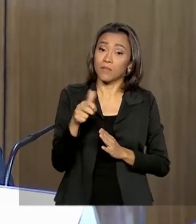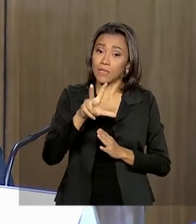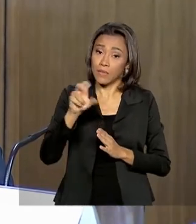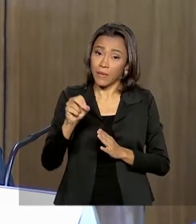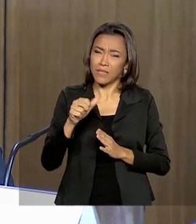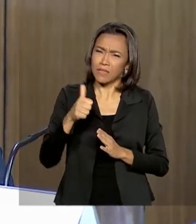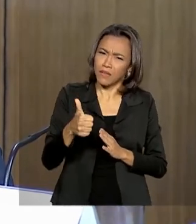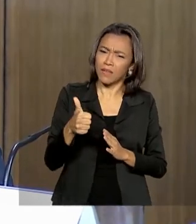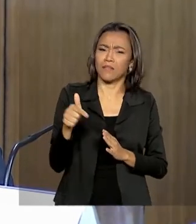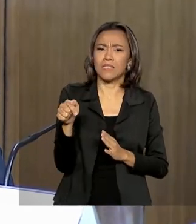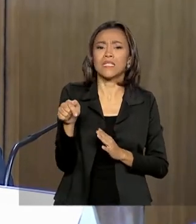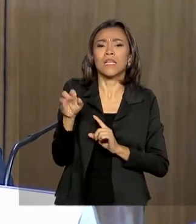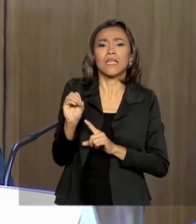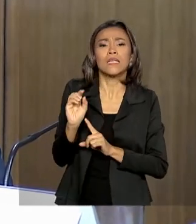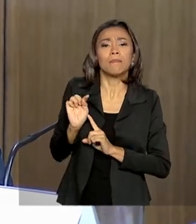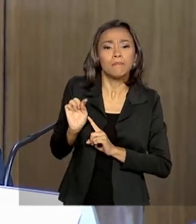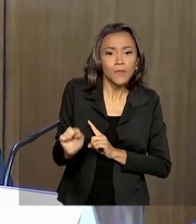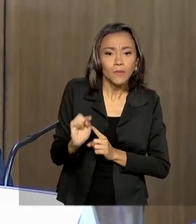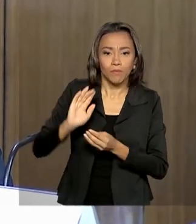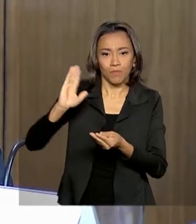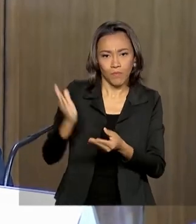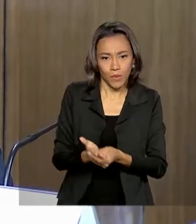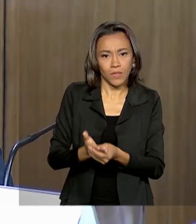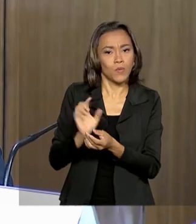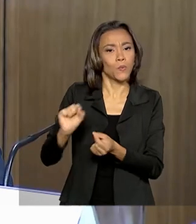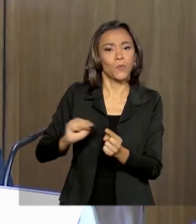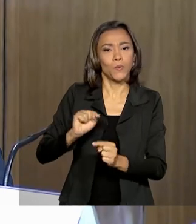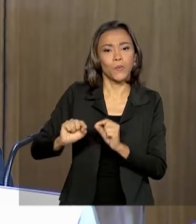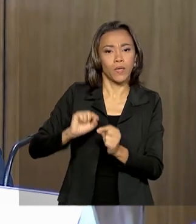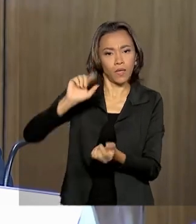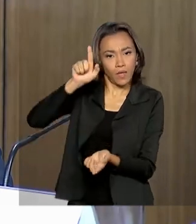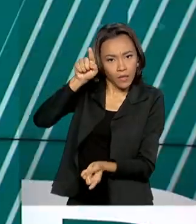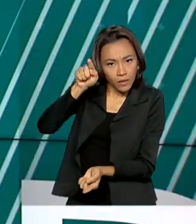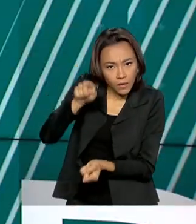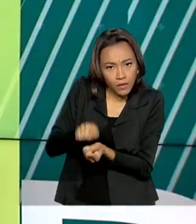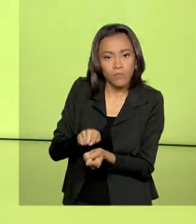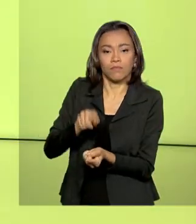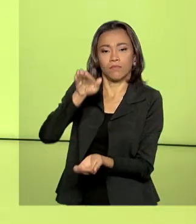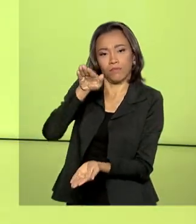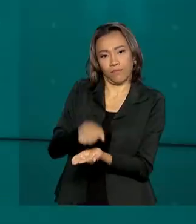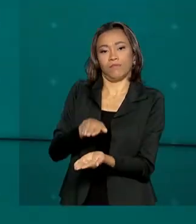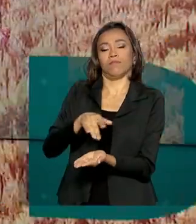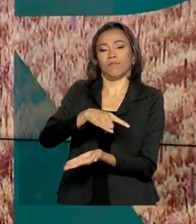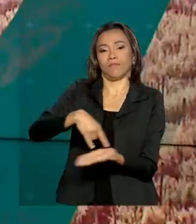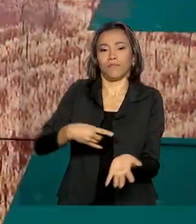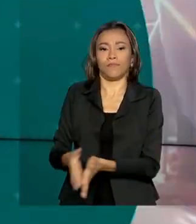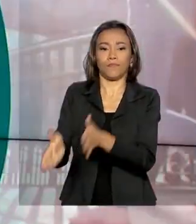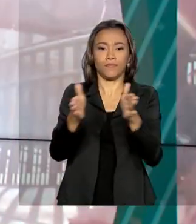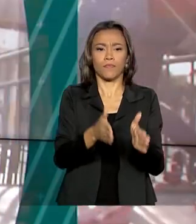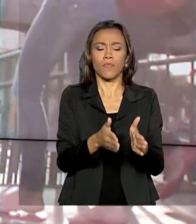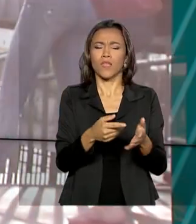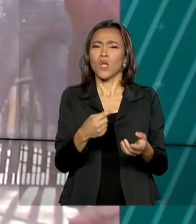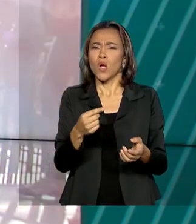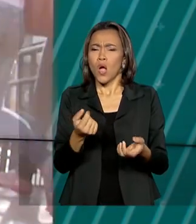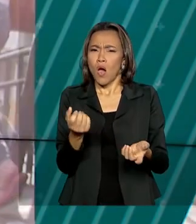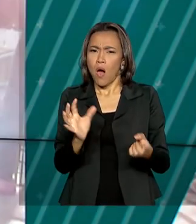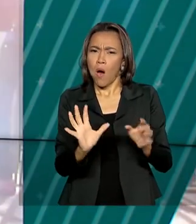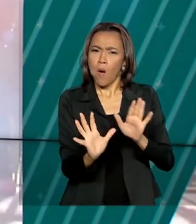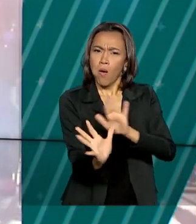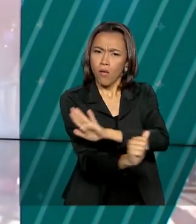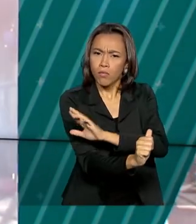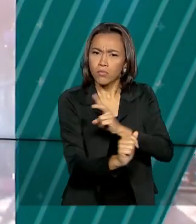processos de saldo, de diminuição do nosso estoque. O número de roubos e homicídios